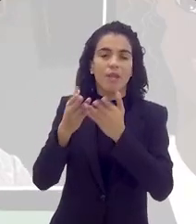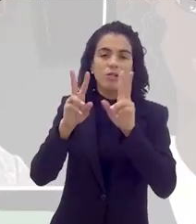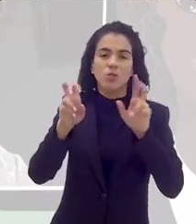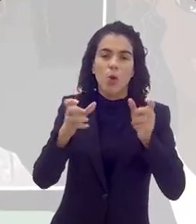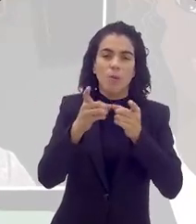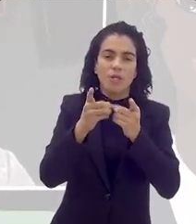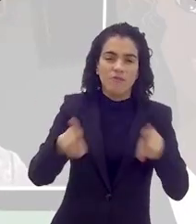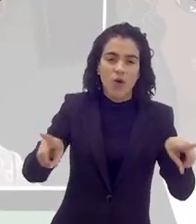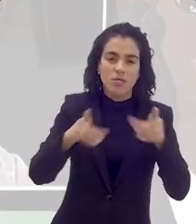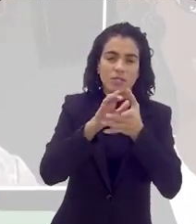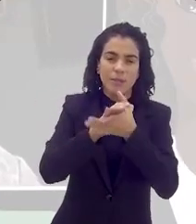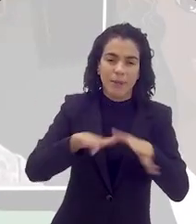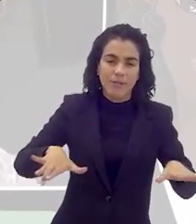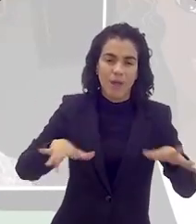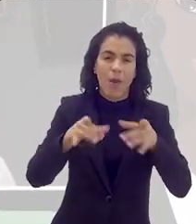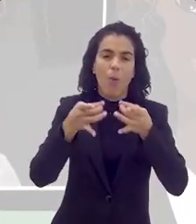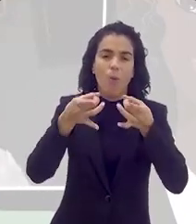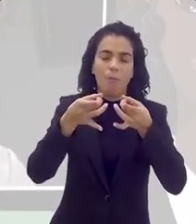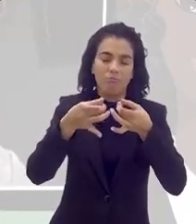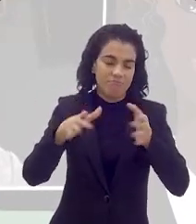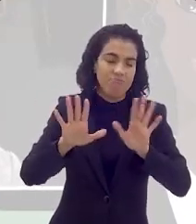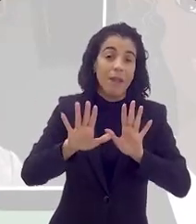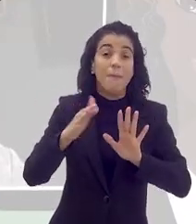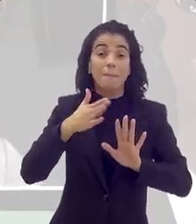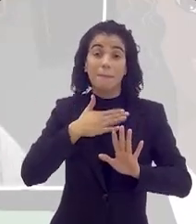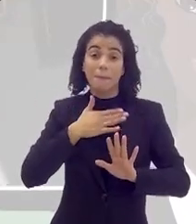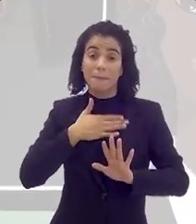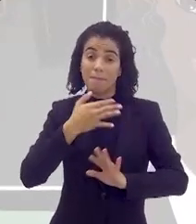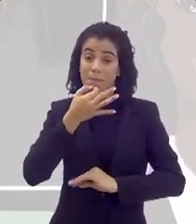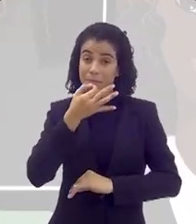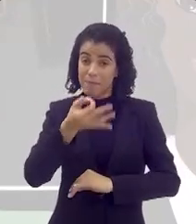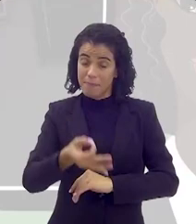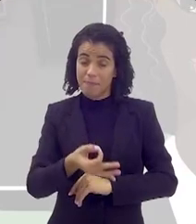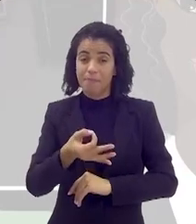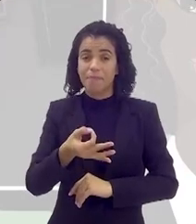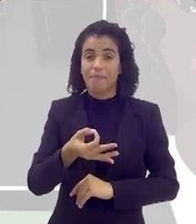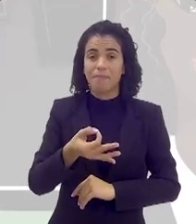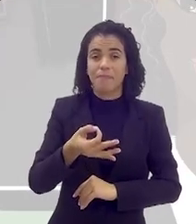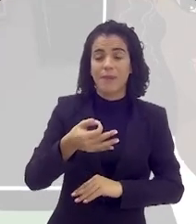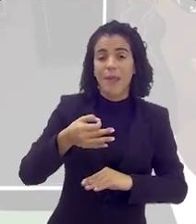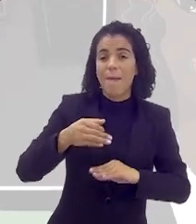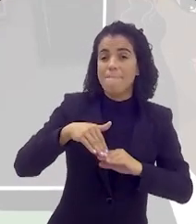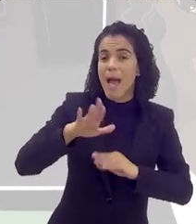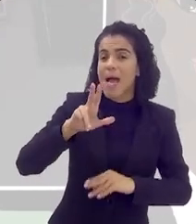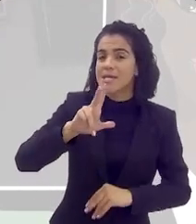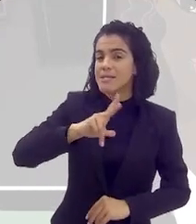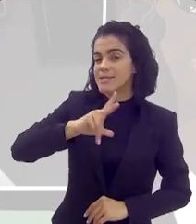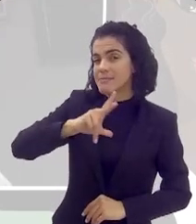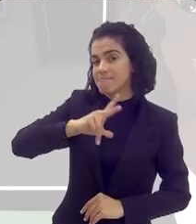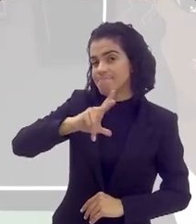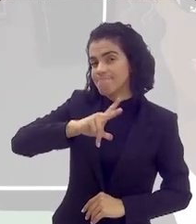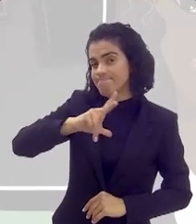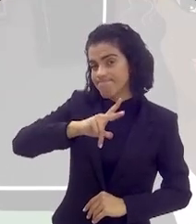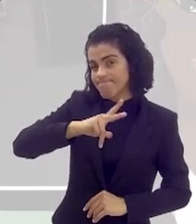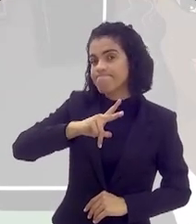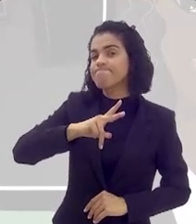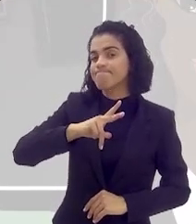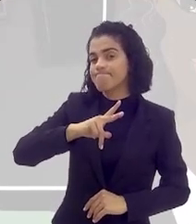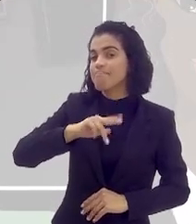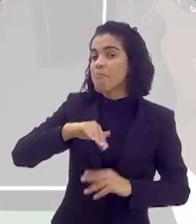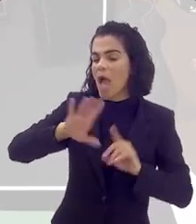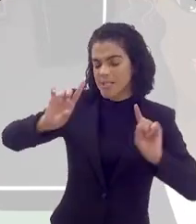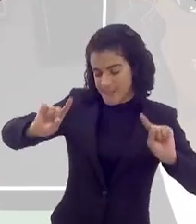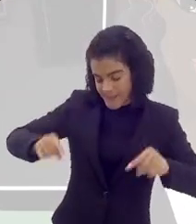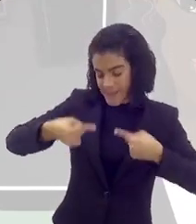famílias e com separações e divórcios e tal, mas, assim, pra mim, é muito, pessoalmente, assim,